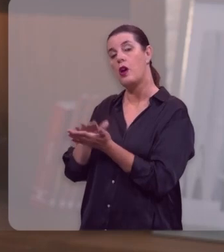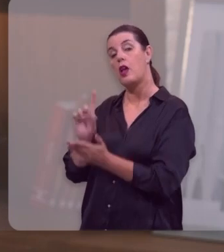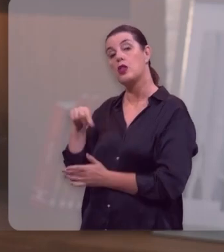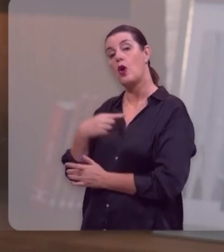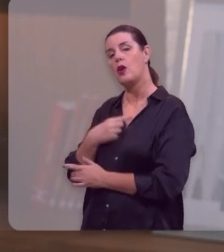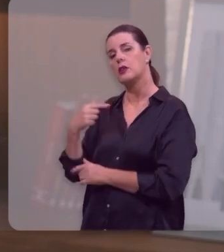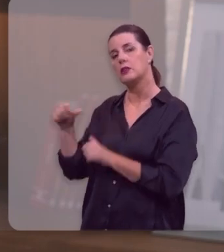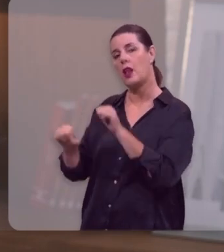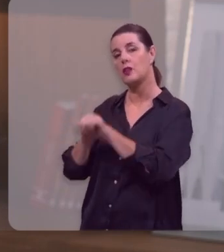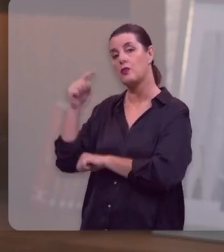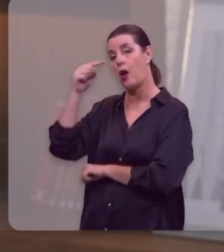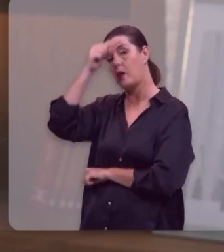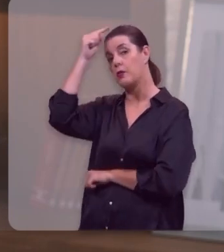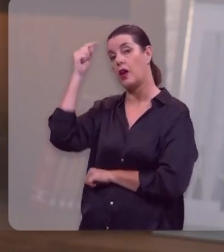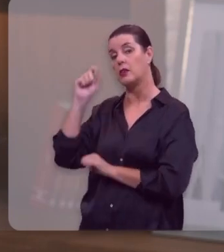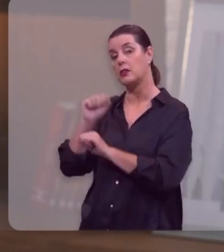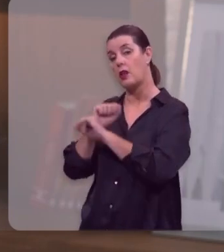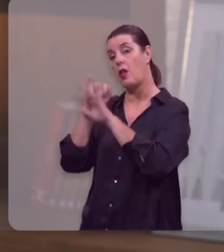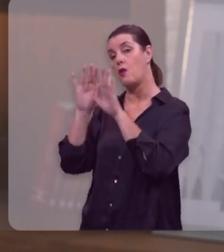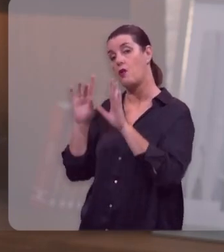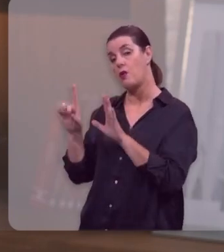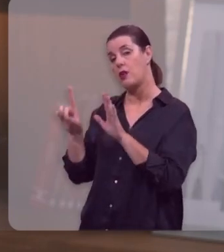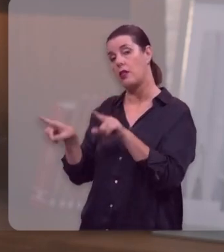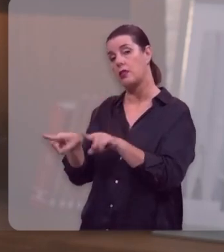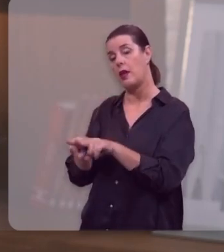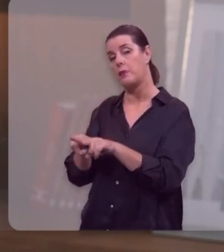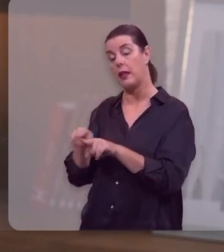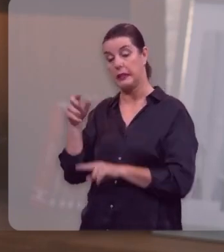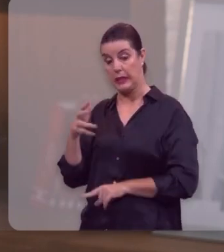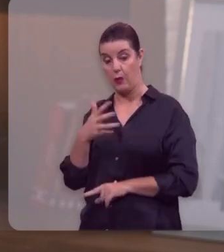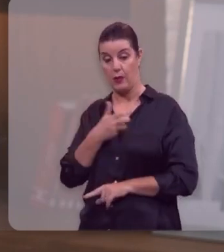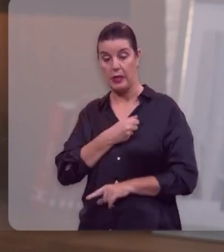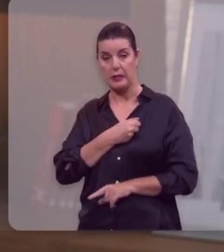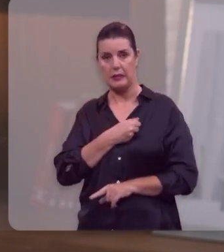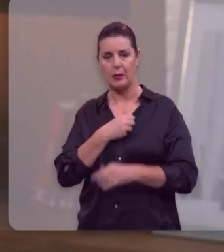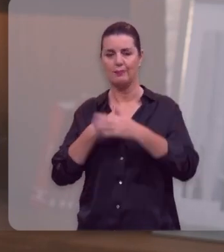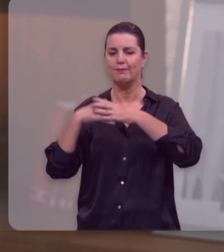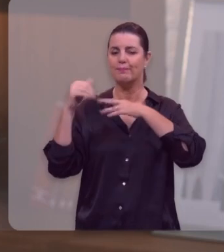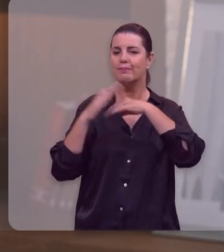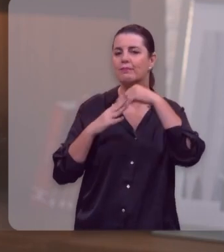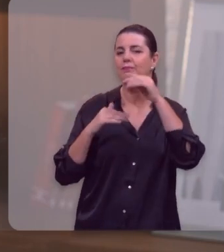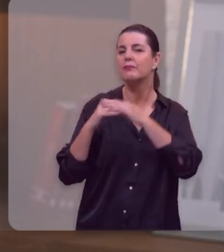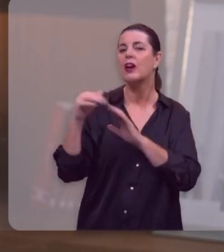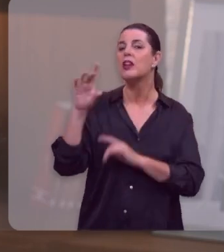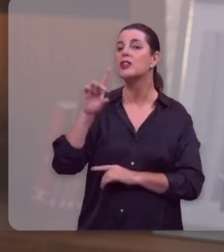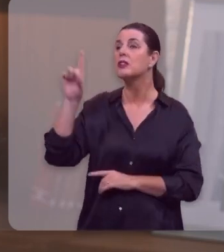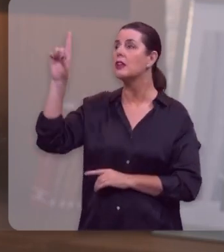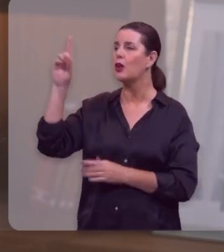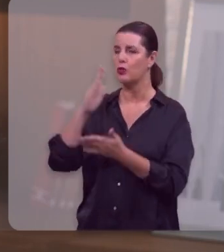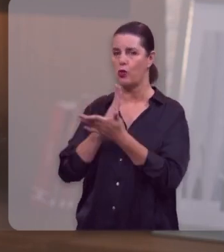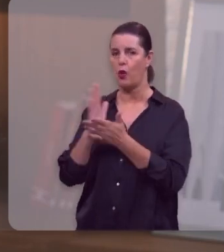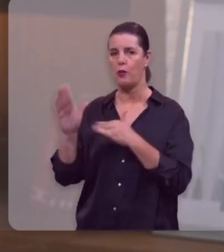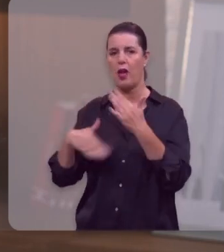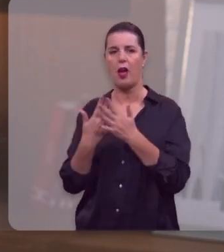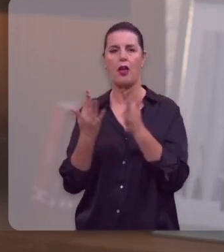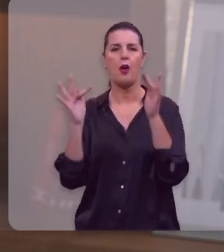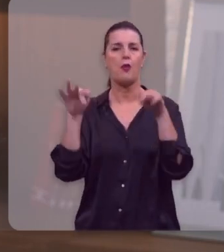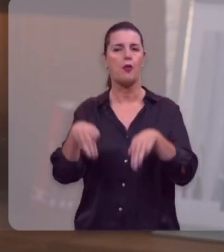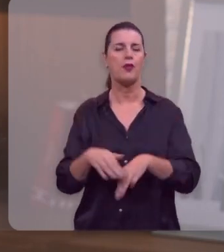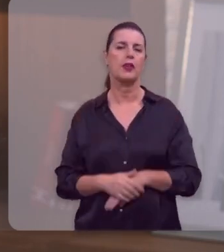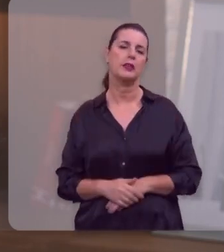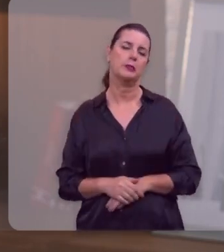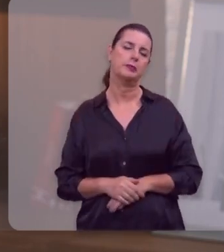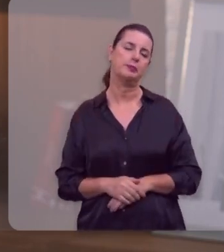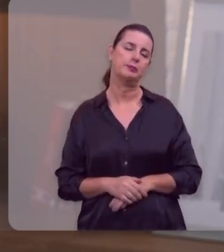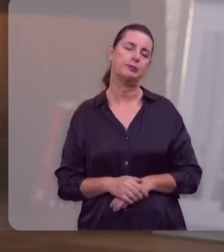quem nos santifica, quem nos glorifica. a salvação é uma obra de Deus, do começo ao fim, de alfa